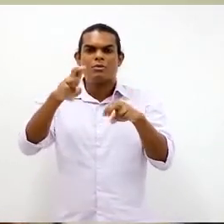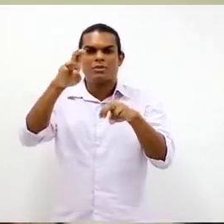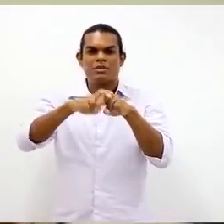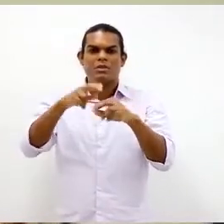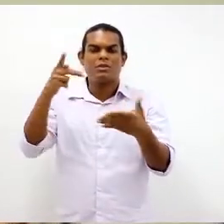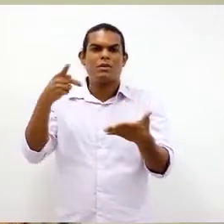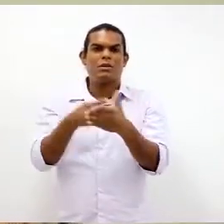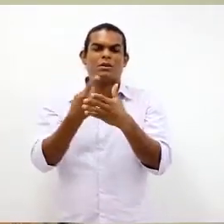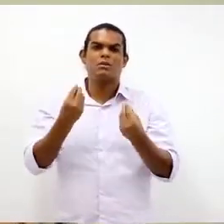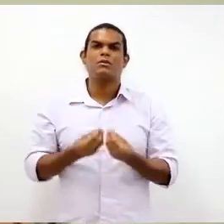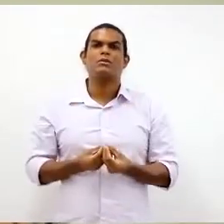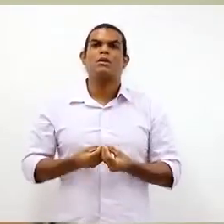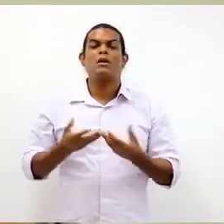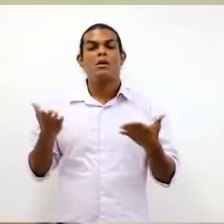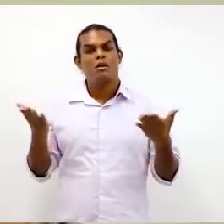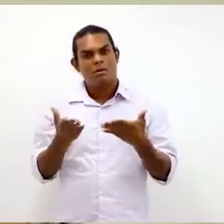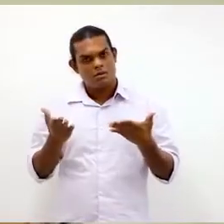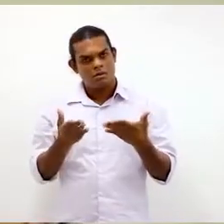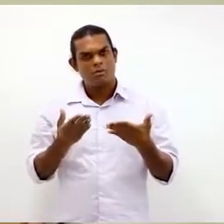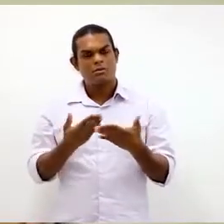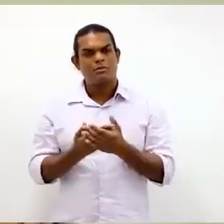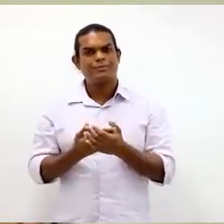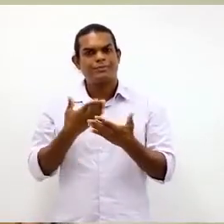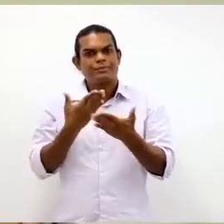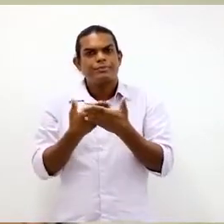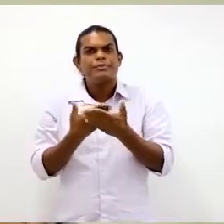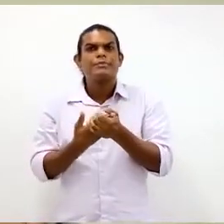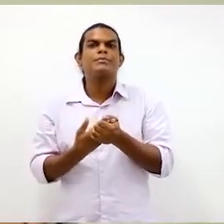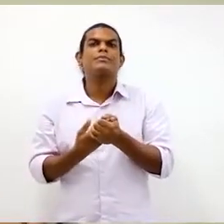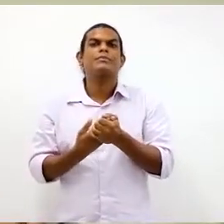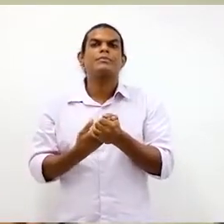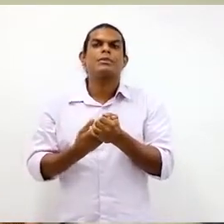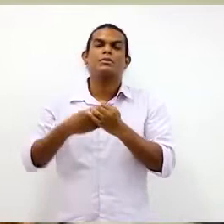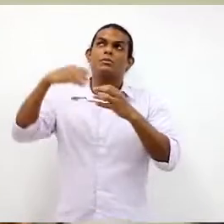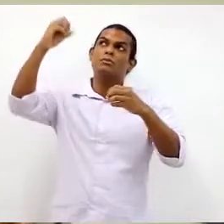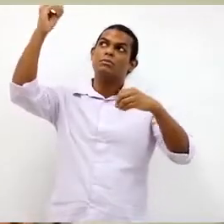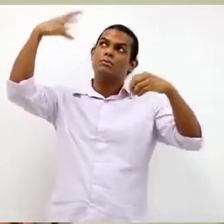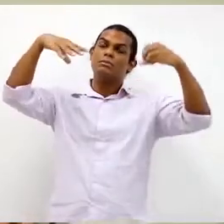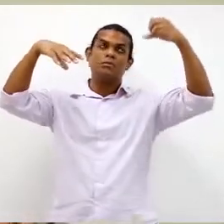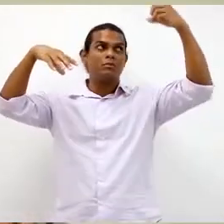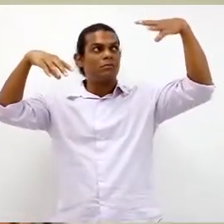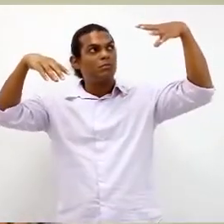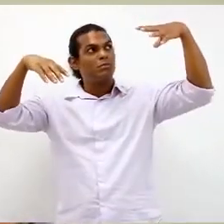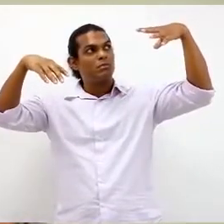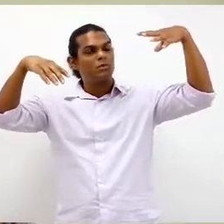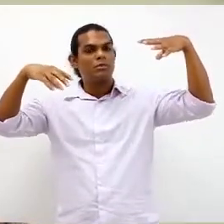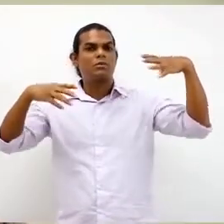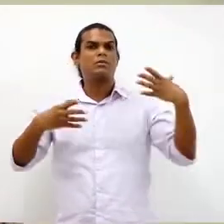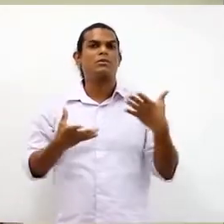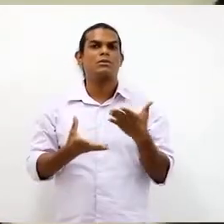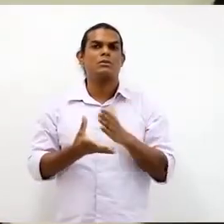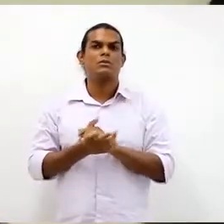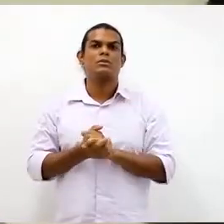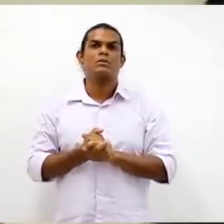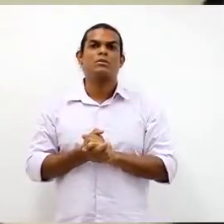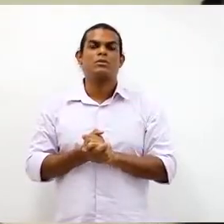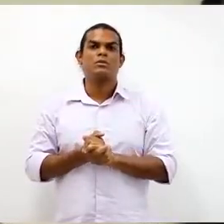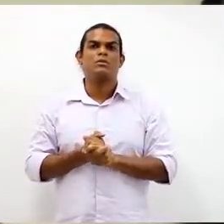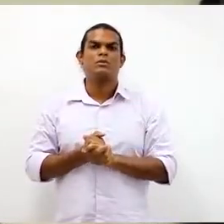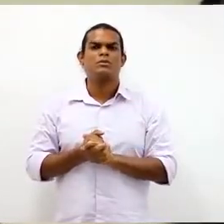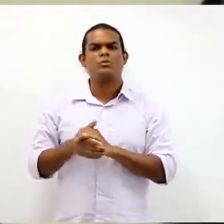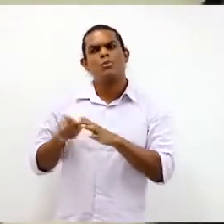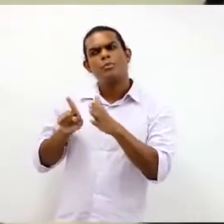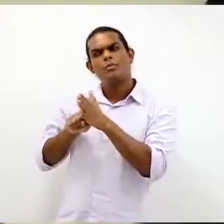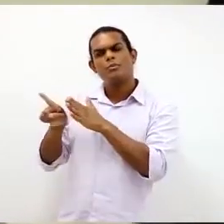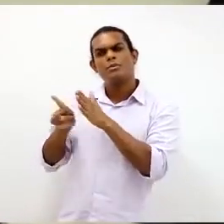é a iluminação. Olha, nós estamos em um ambiente que dá para você notar que enxergamos todos nós. Então, a iluminação, eu volto ao nosso amigo William